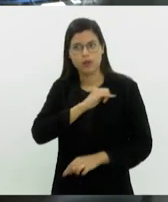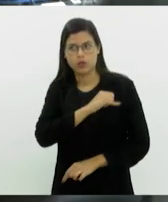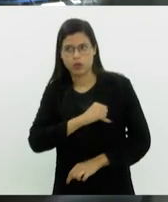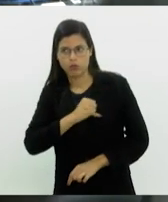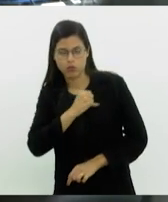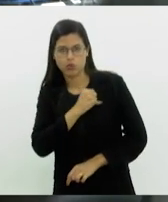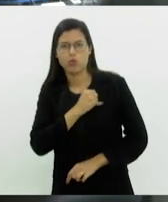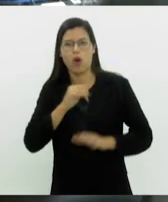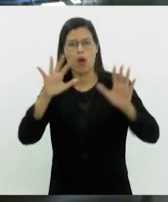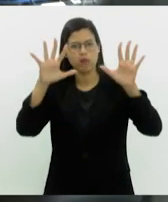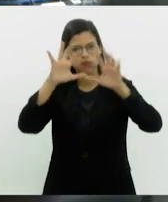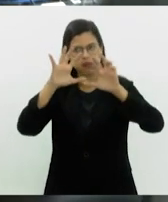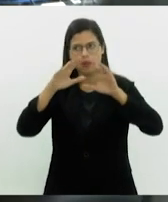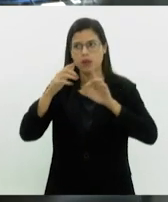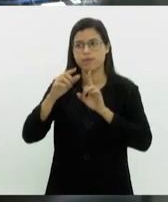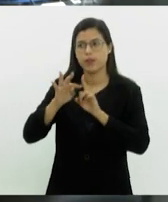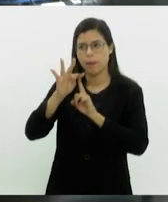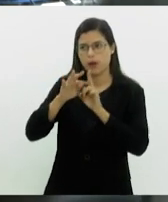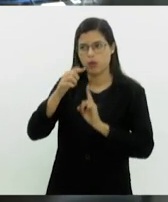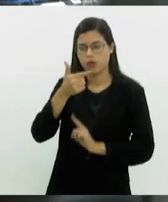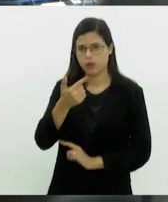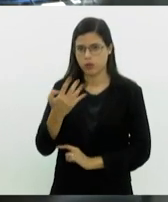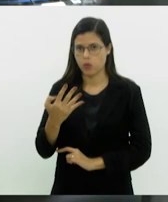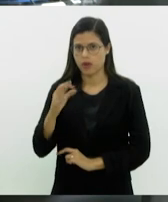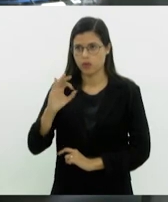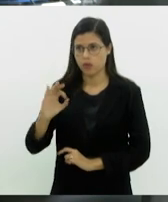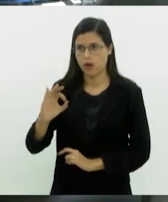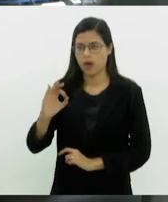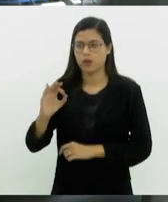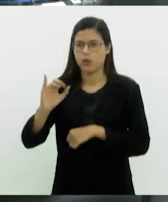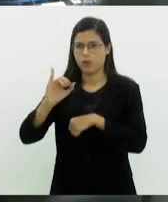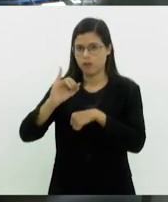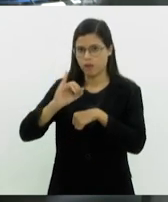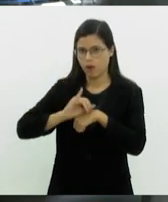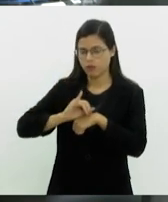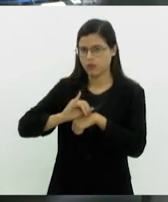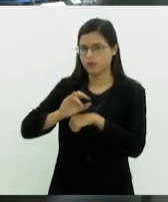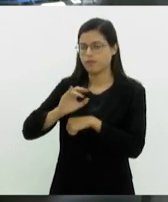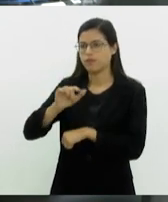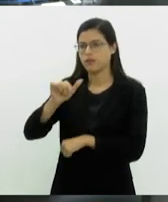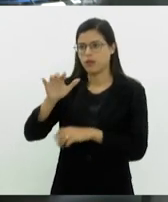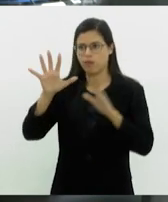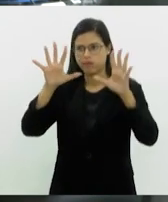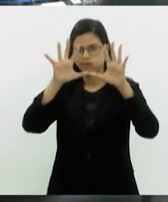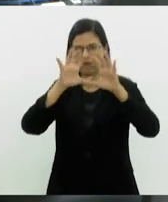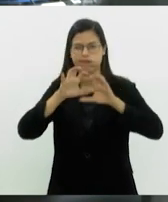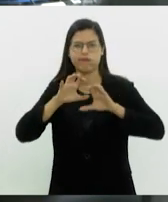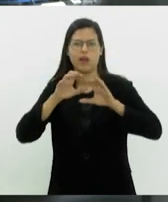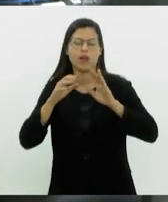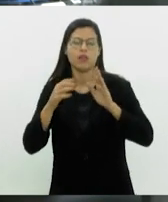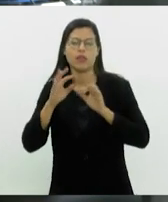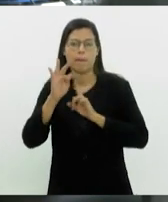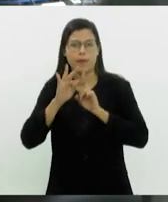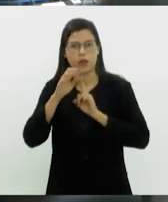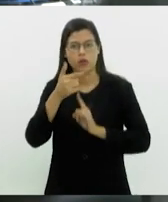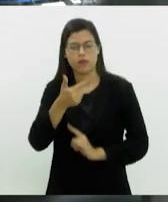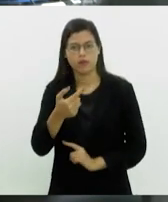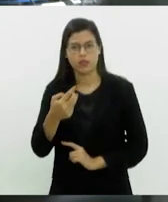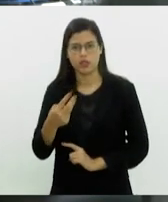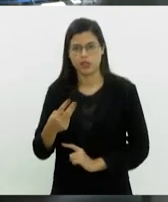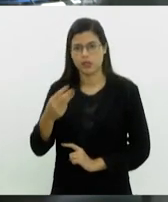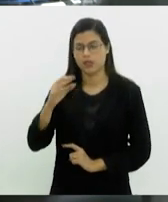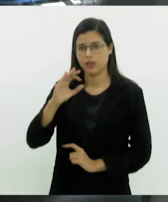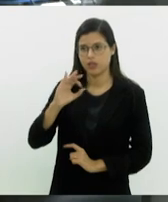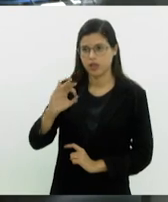nevoeiro, tempo nublado, 24 graus. Volta Redonda, tempo nublado, com muitas nuvens, 23 graus nesse momento.